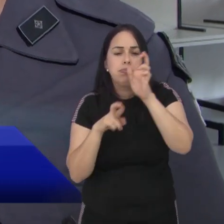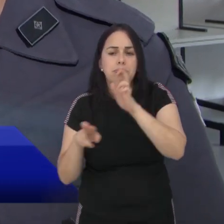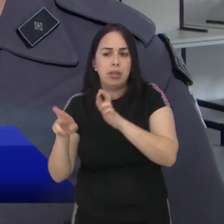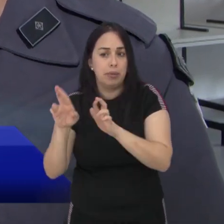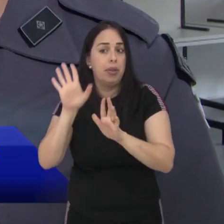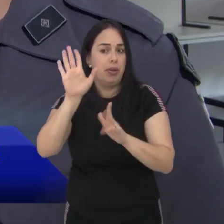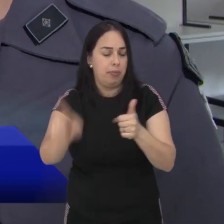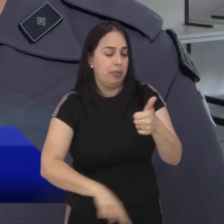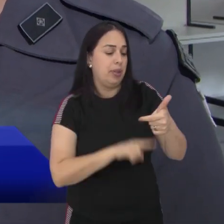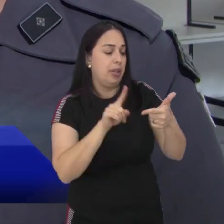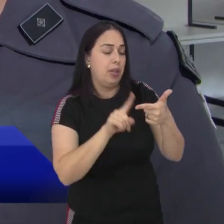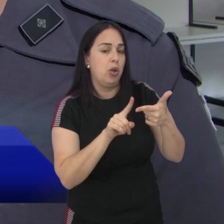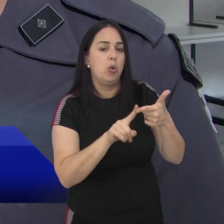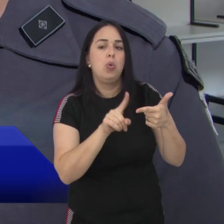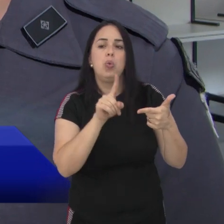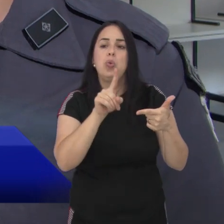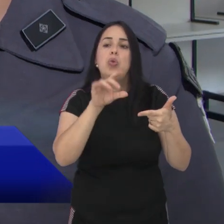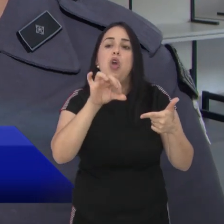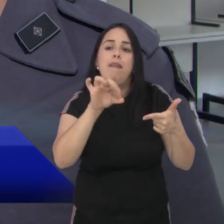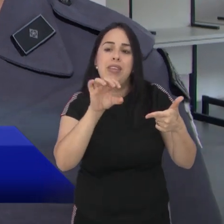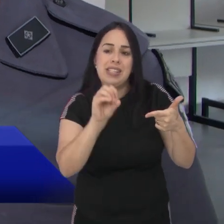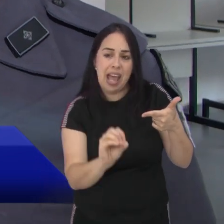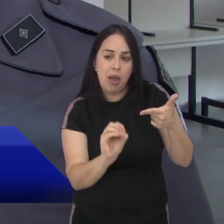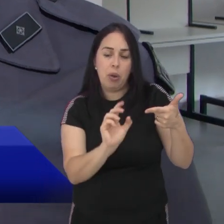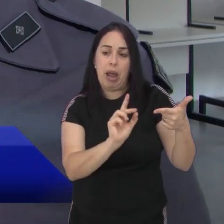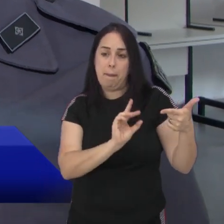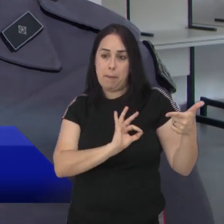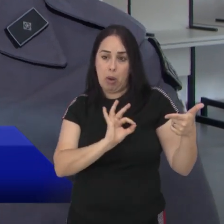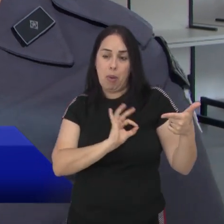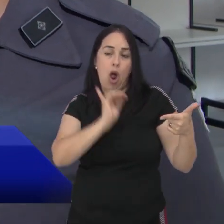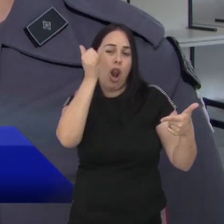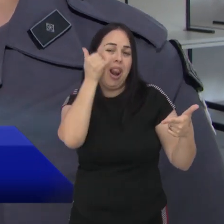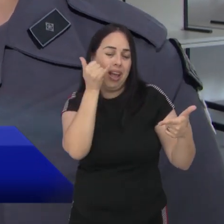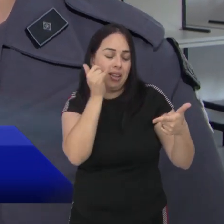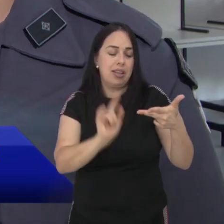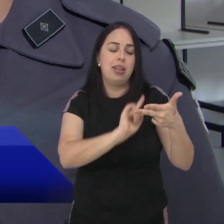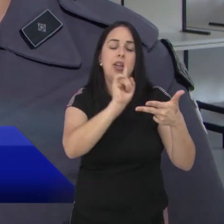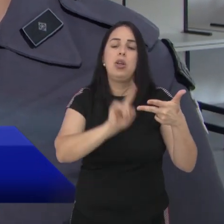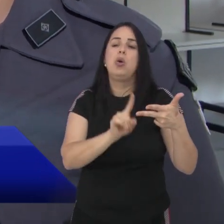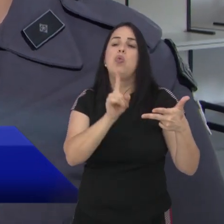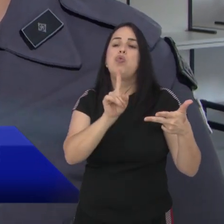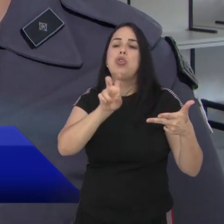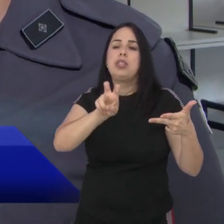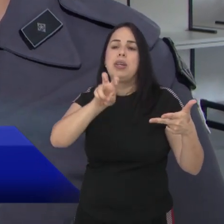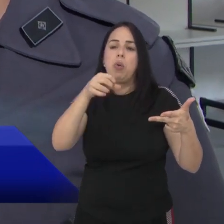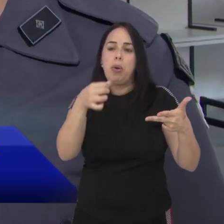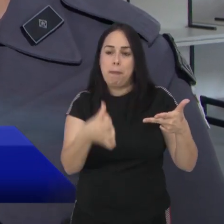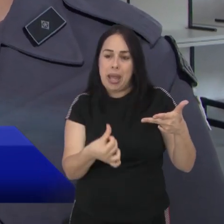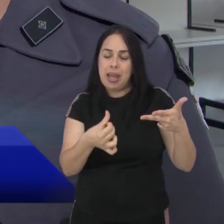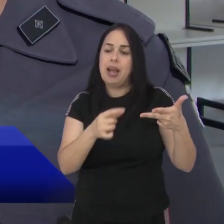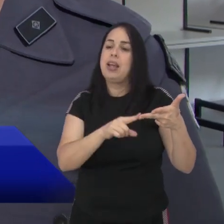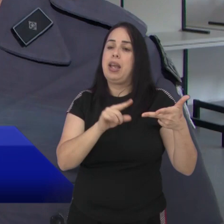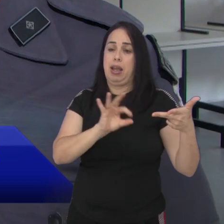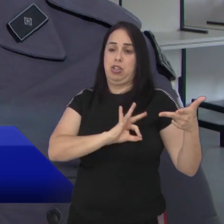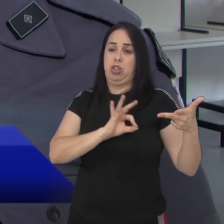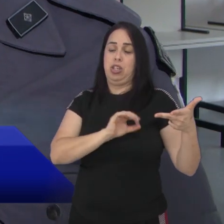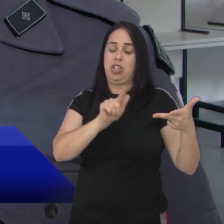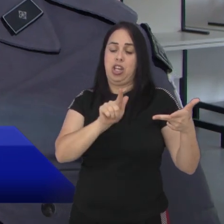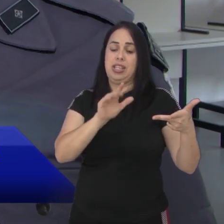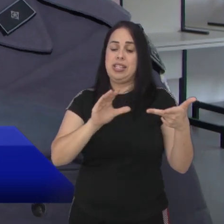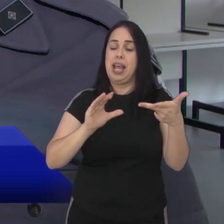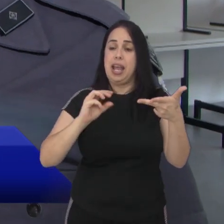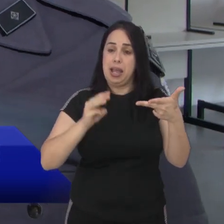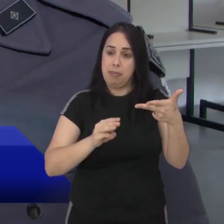denúncia via o canal 90, que cai diretamente na Polícia Militar, também o 56GCM, Guarda Civil Municipal,